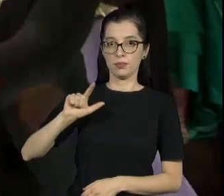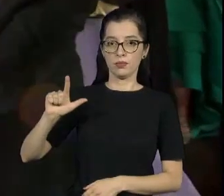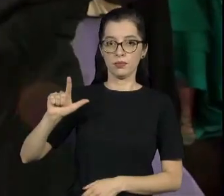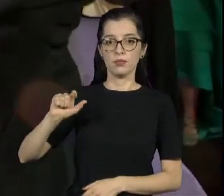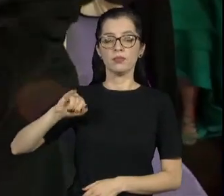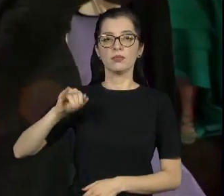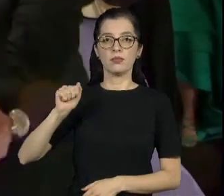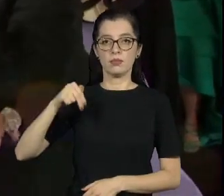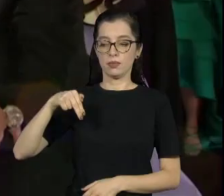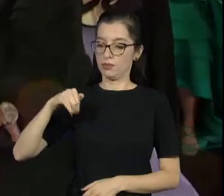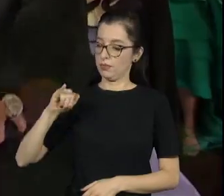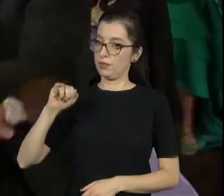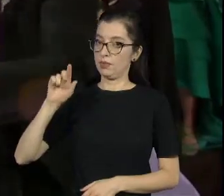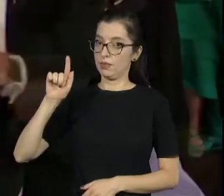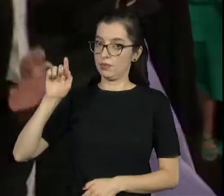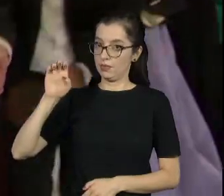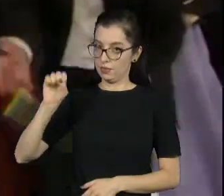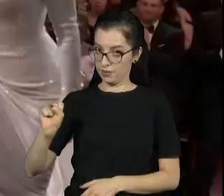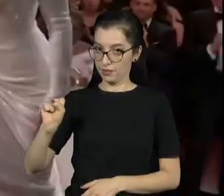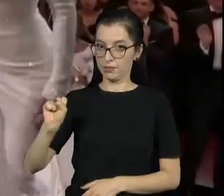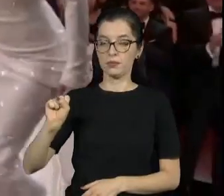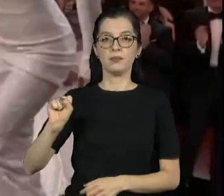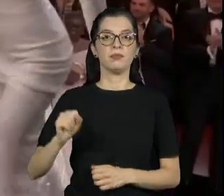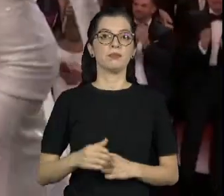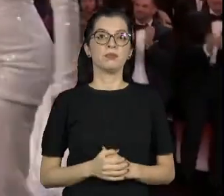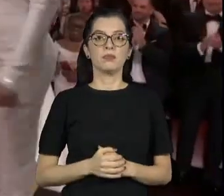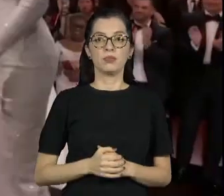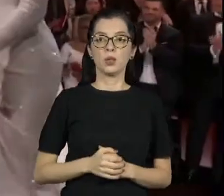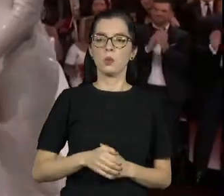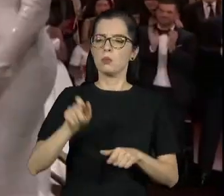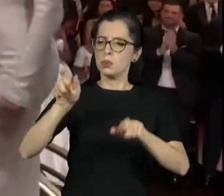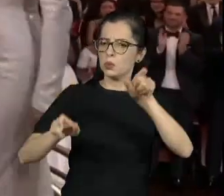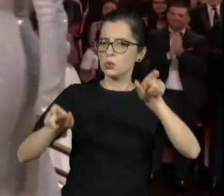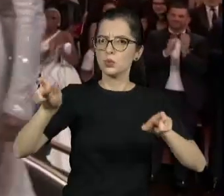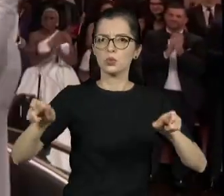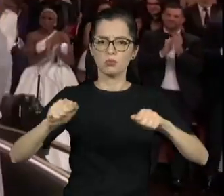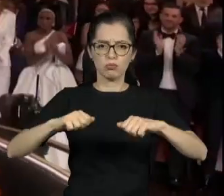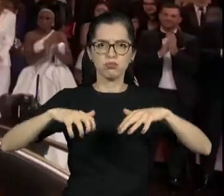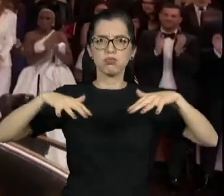Estima-se que 800 milhões de pessoas assistiram a última entrega.